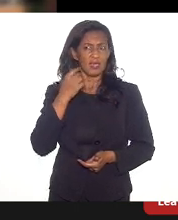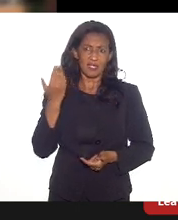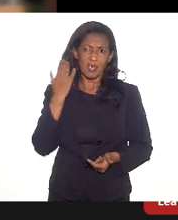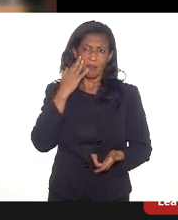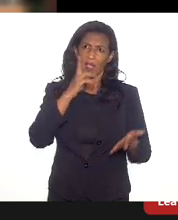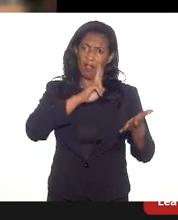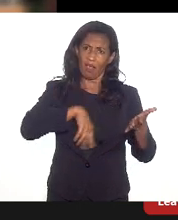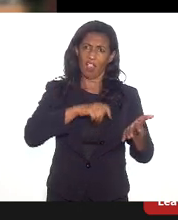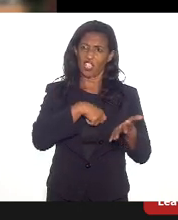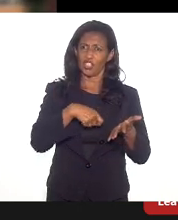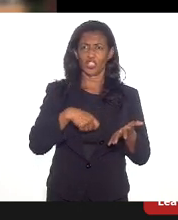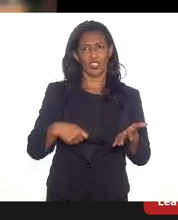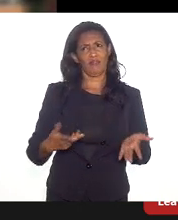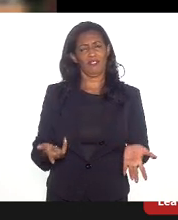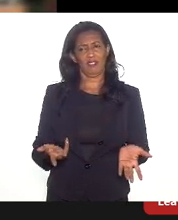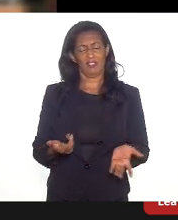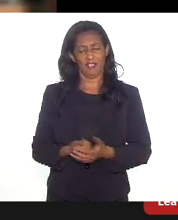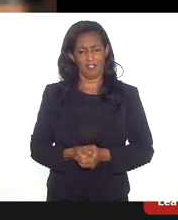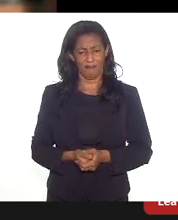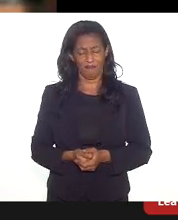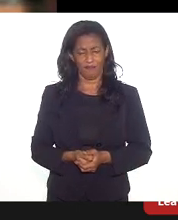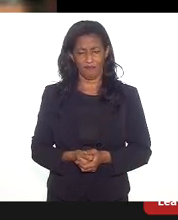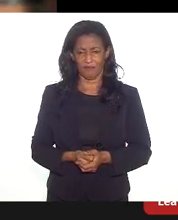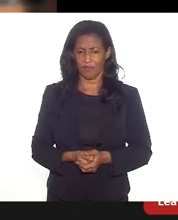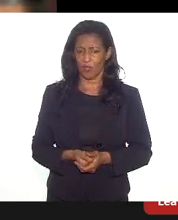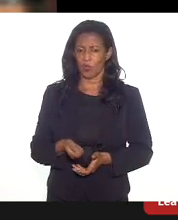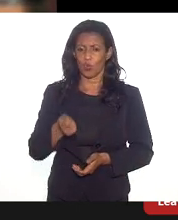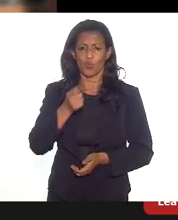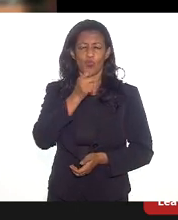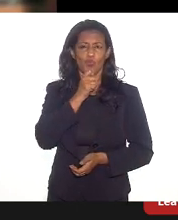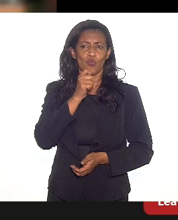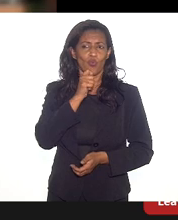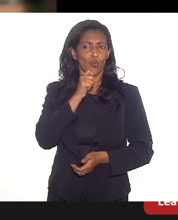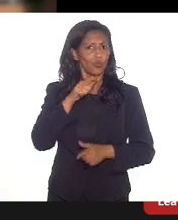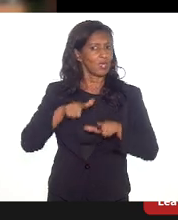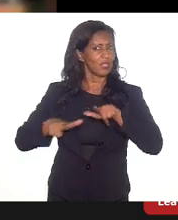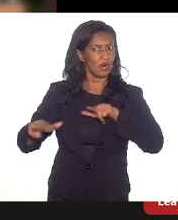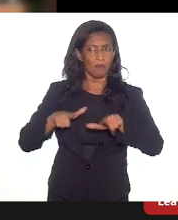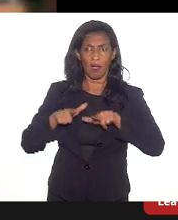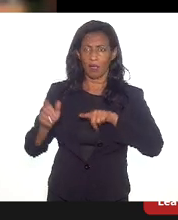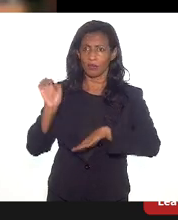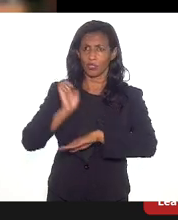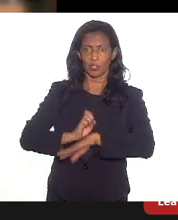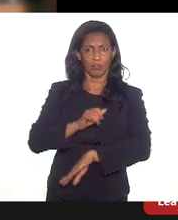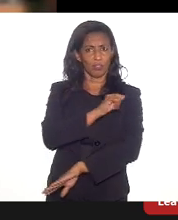escrever, gente, não vamos colocar isso. Segundo, não tem emprego no Rio de Janeiro, eu conheço,